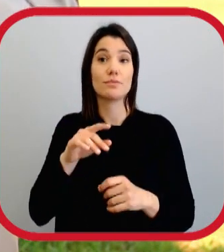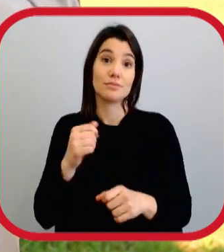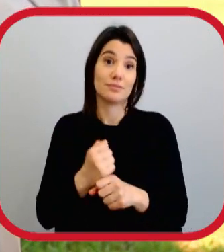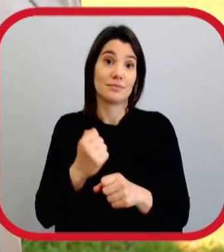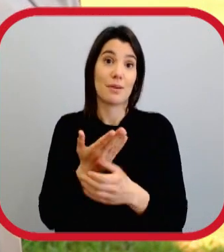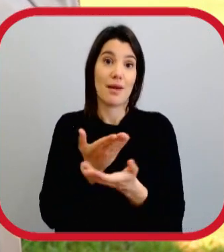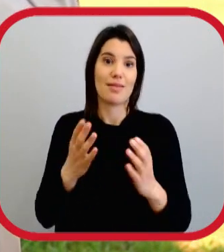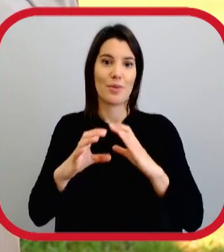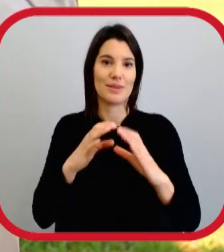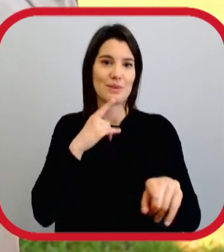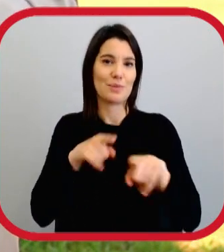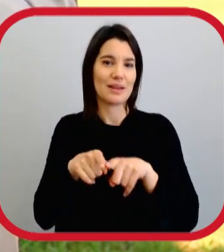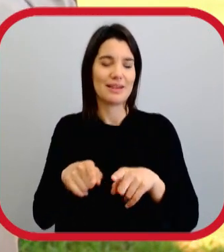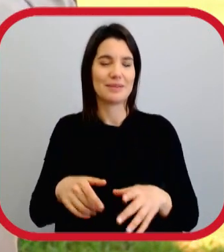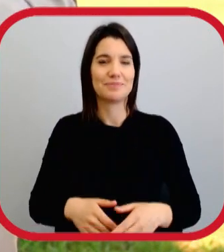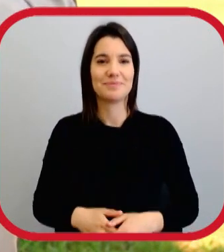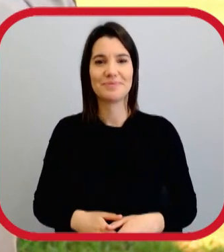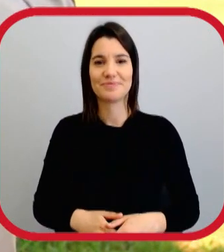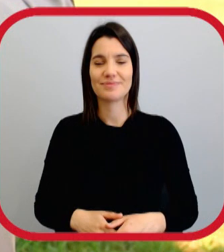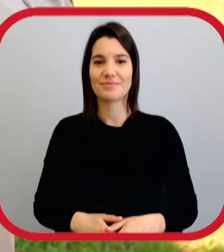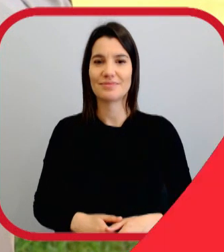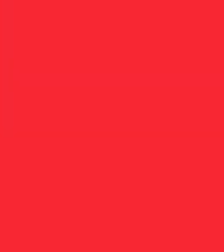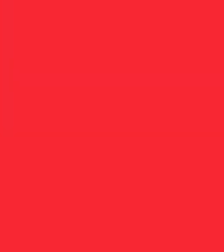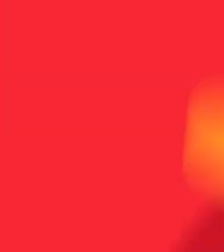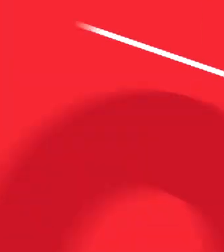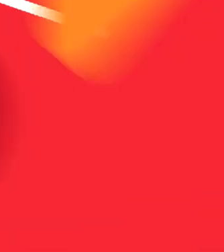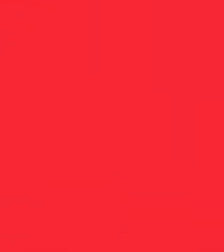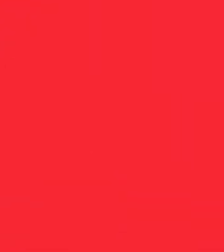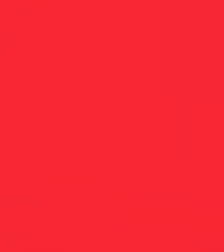desafios encontrados quando se trabalha em comunicação política.